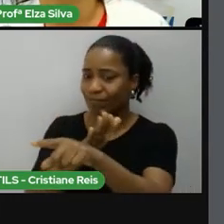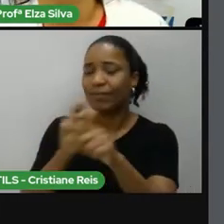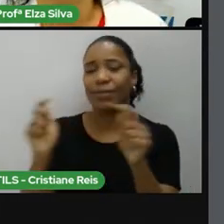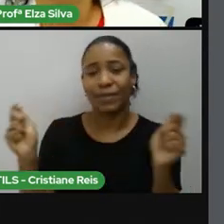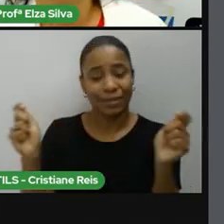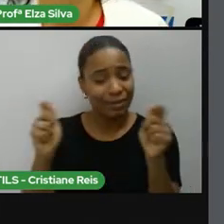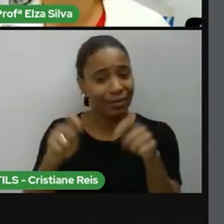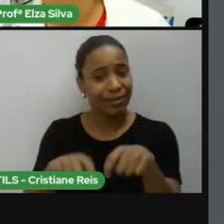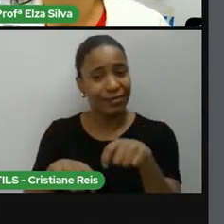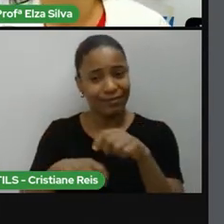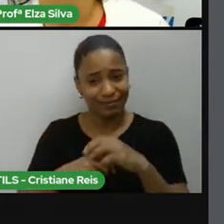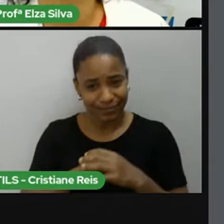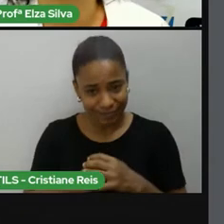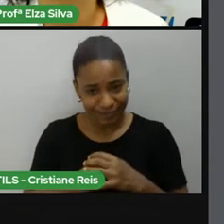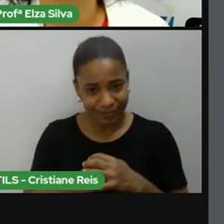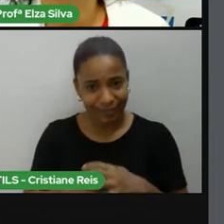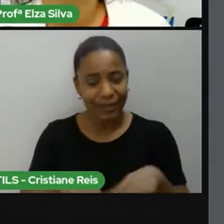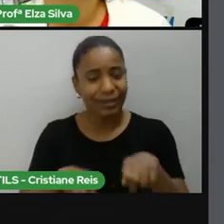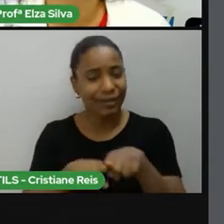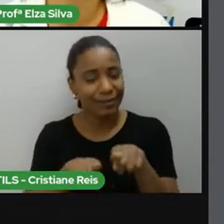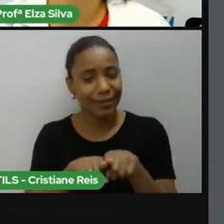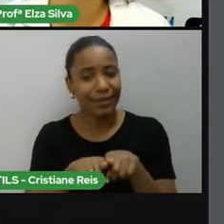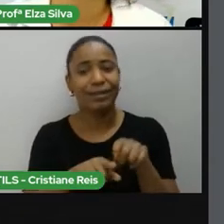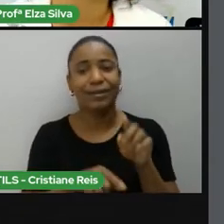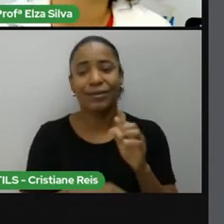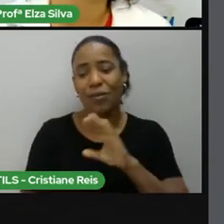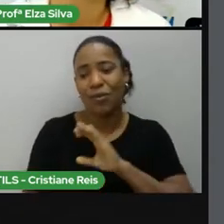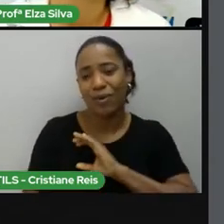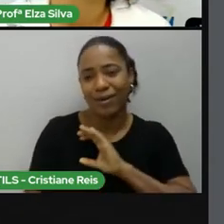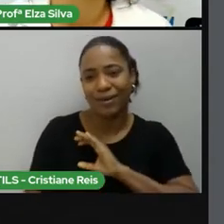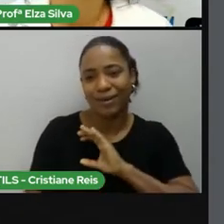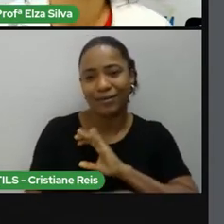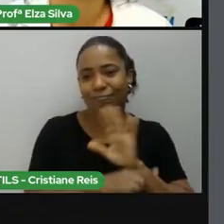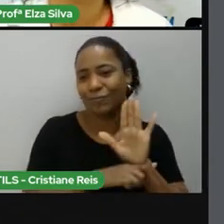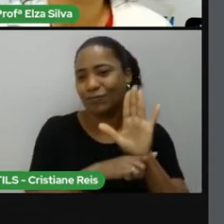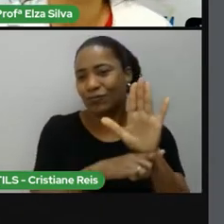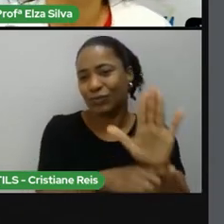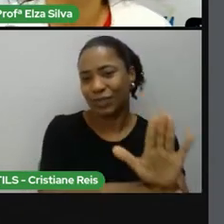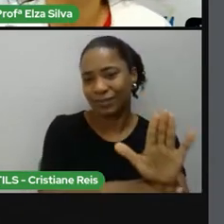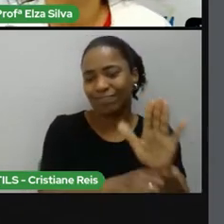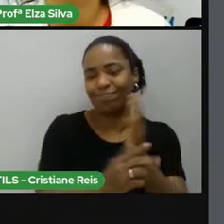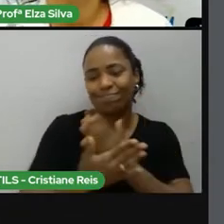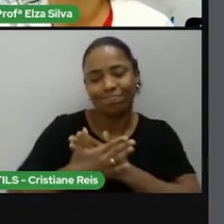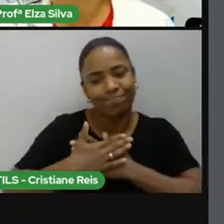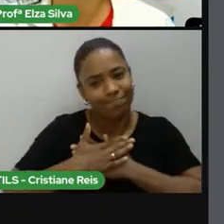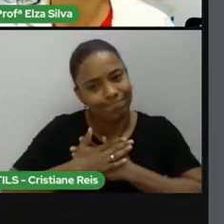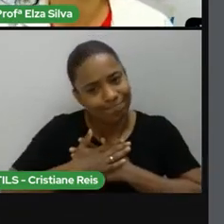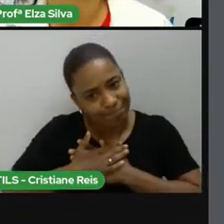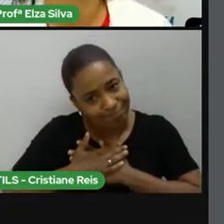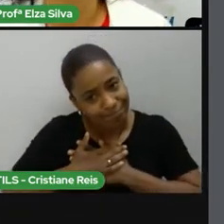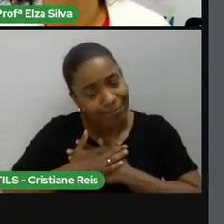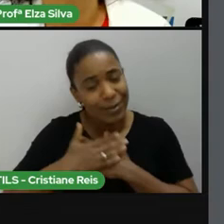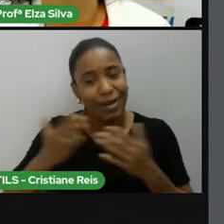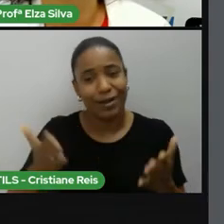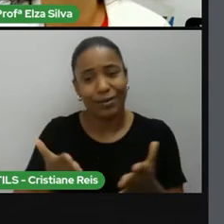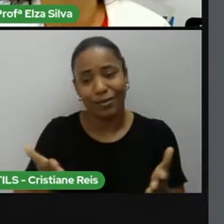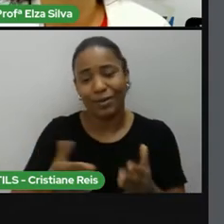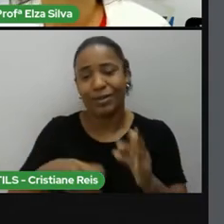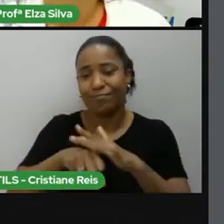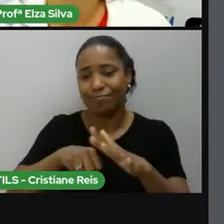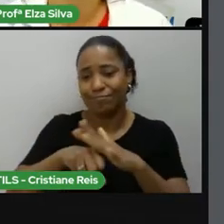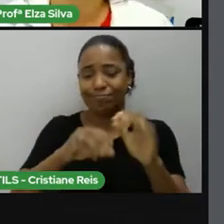o colega, ser solidário, é um imperativo em qualquer situação. Mas, neste momento,